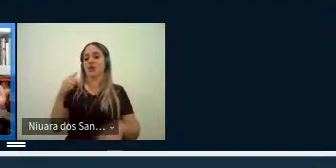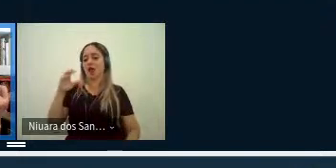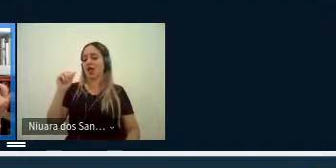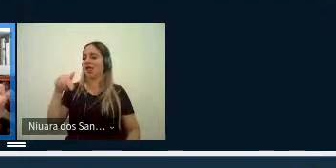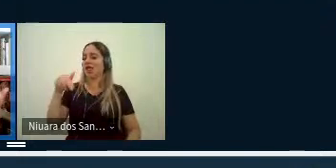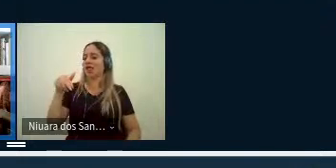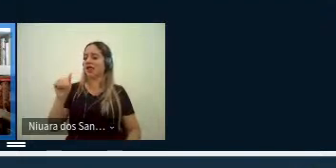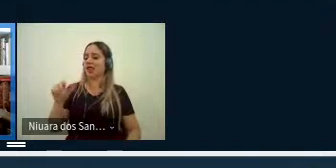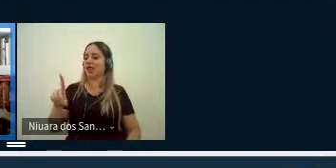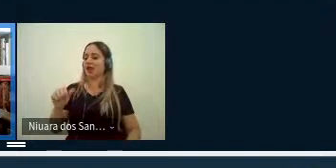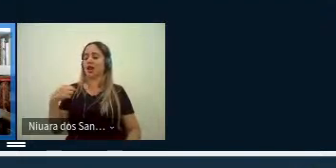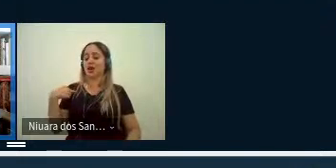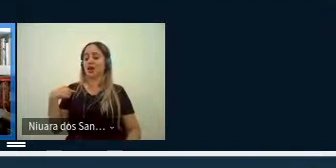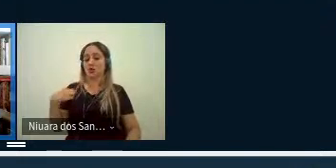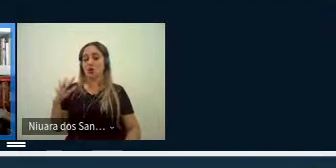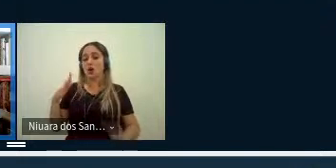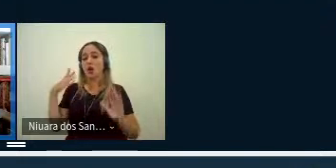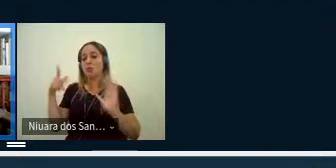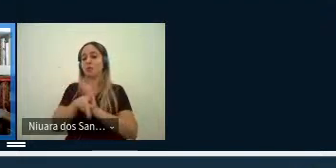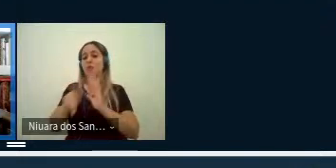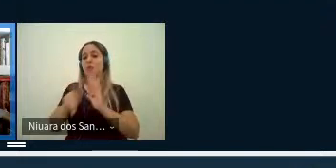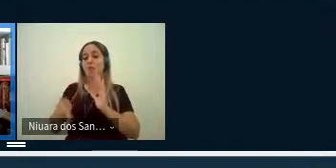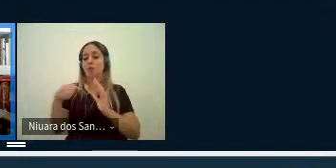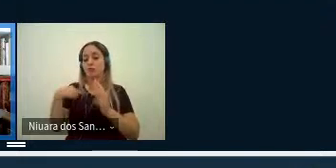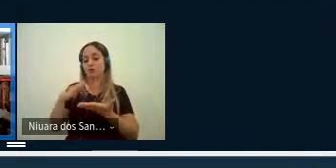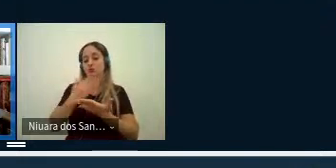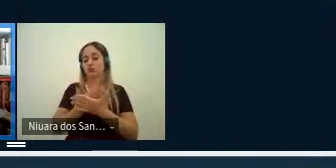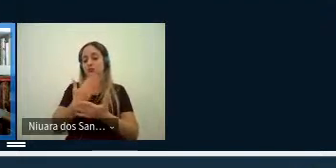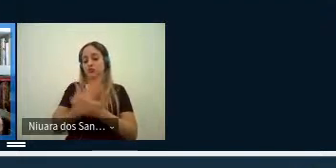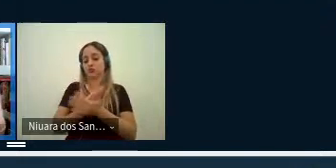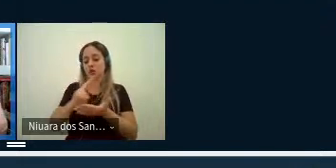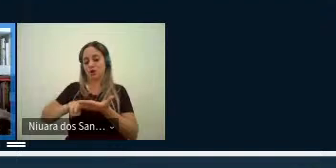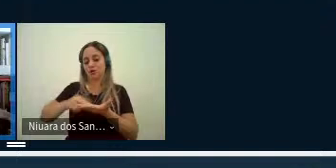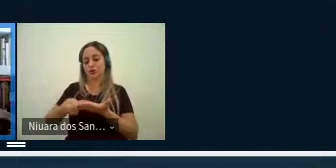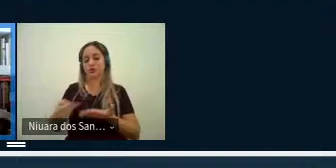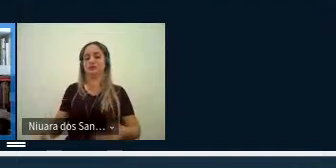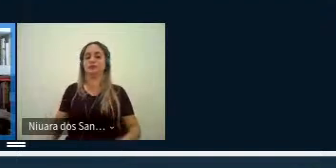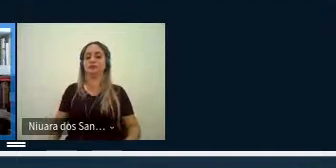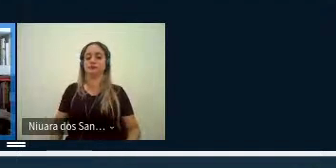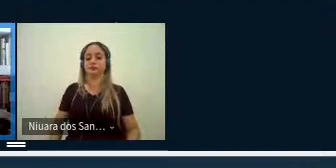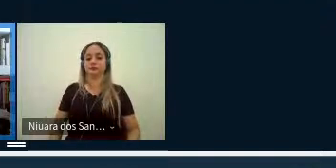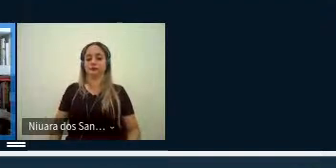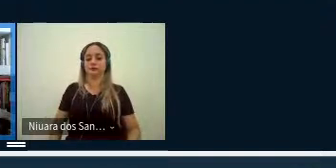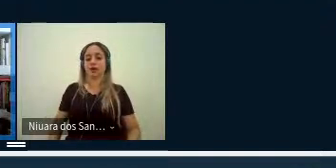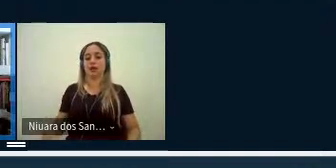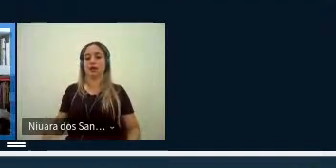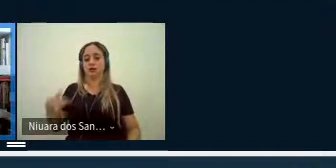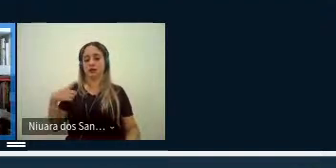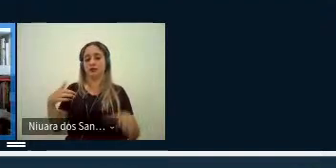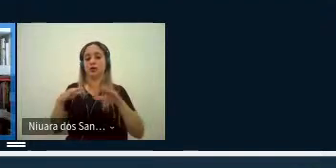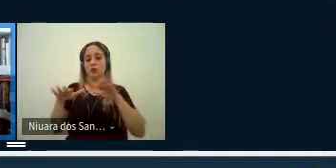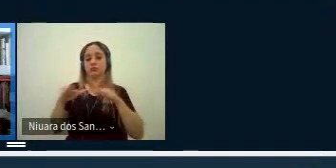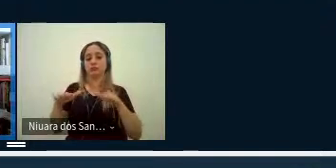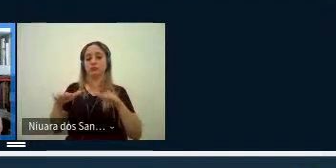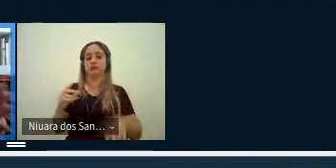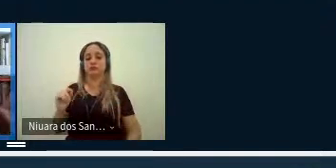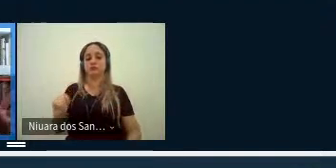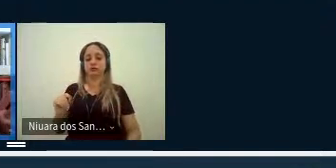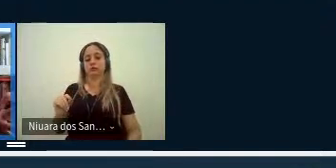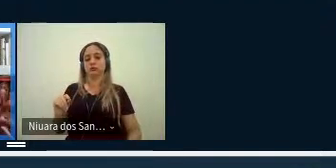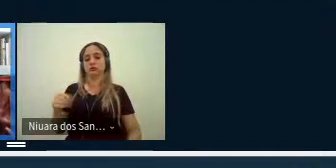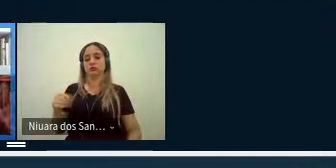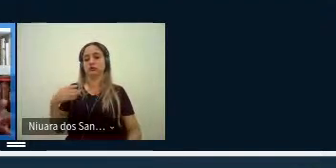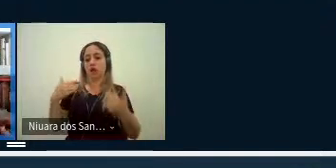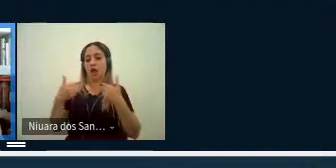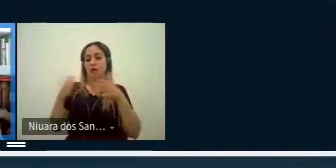no que diz respeito aos estudos da tradução empreendeu-se o movimento naquela época com o objetivo de abrir um